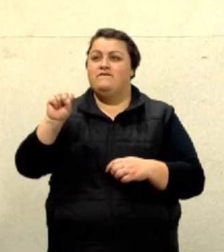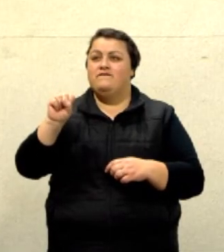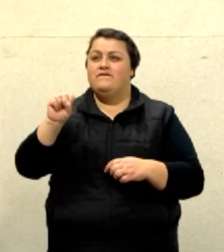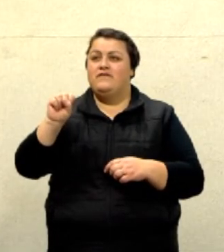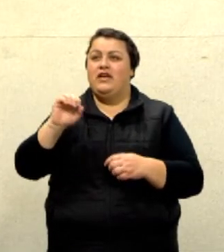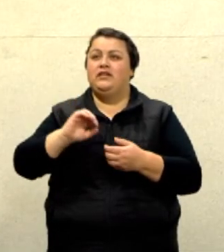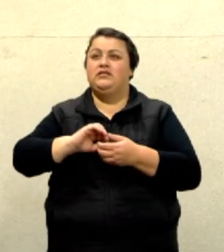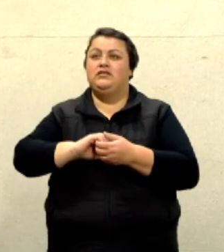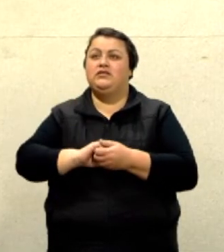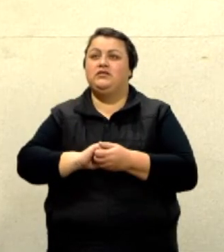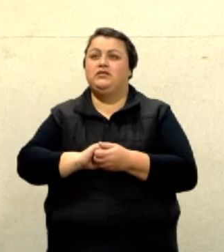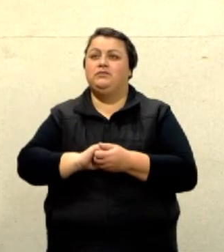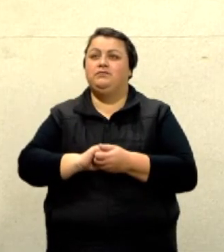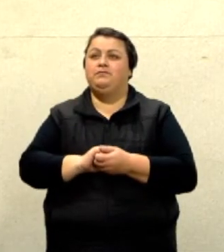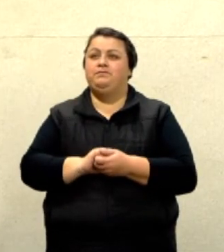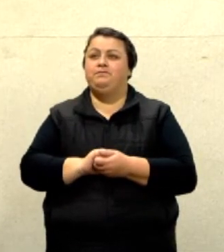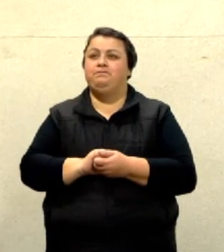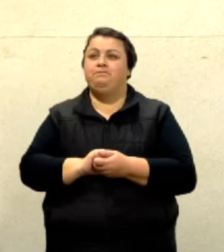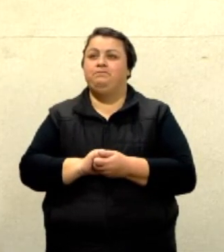Tu podia repetir?